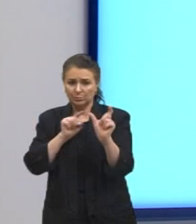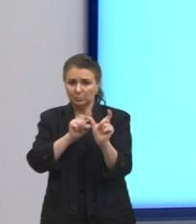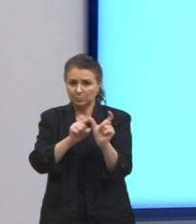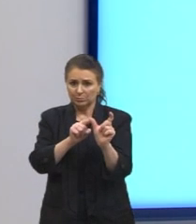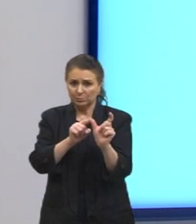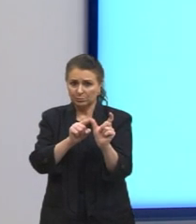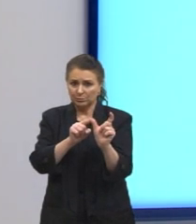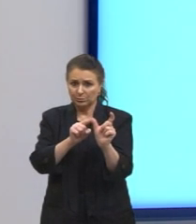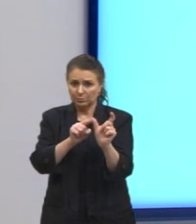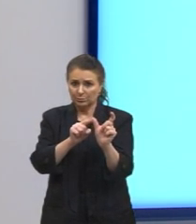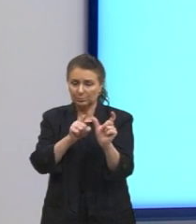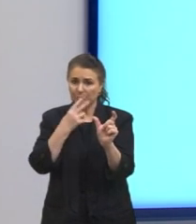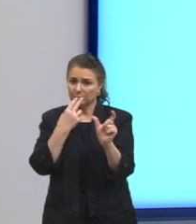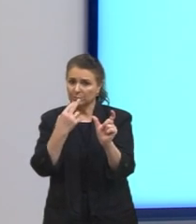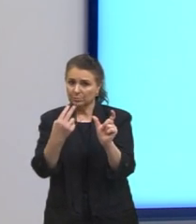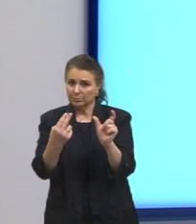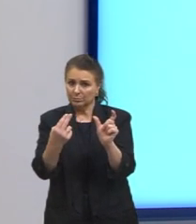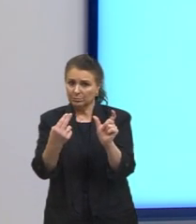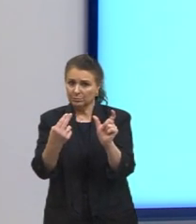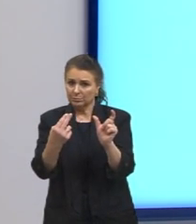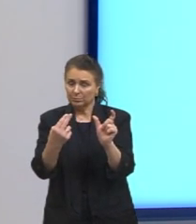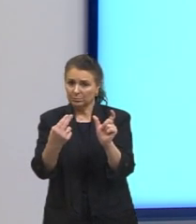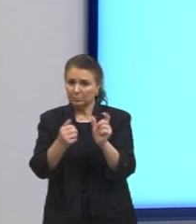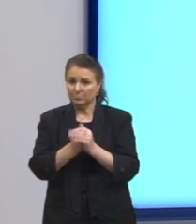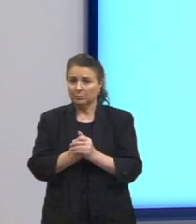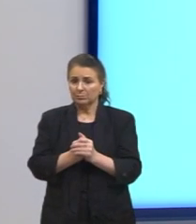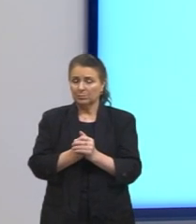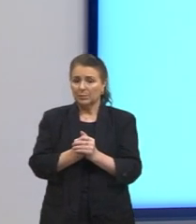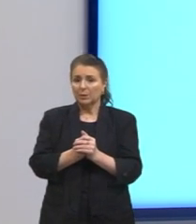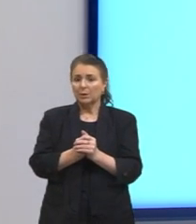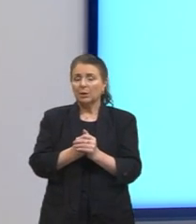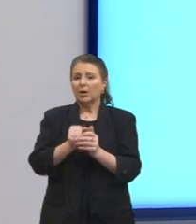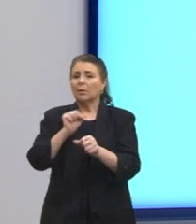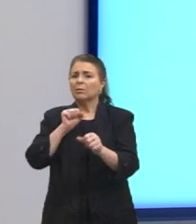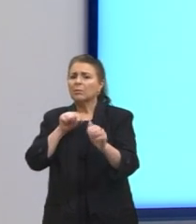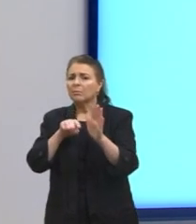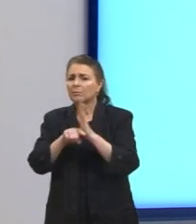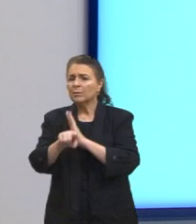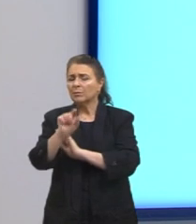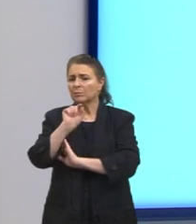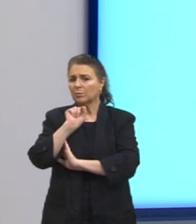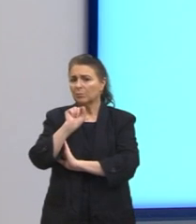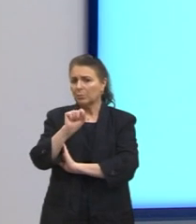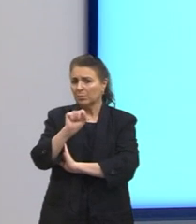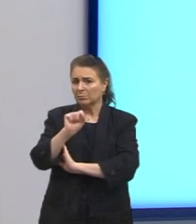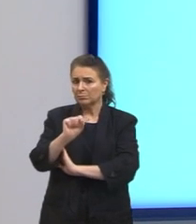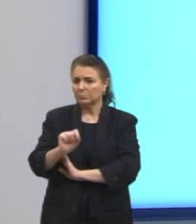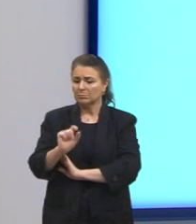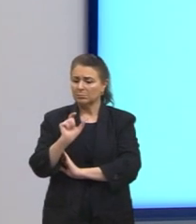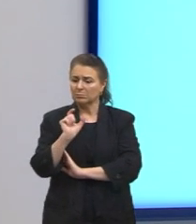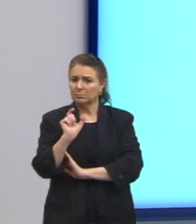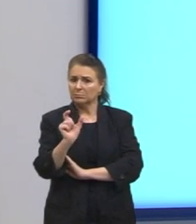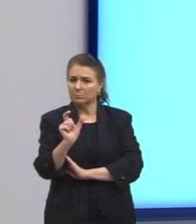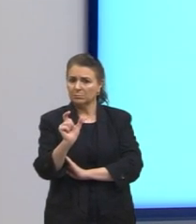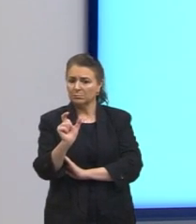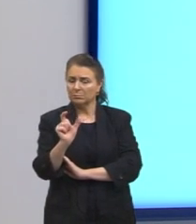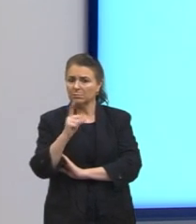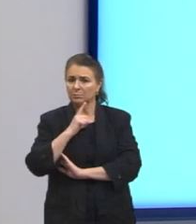traduzir para vocês, ressalta que, bom, ele está me perguntando sobre esta palavrinha aqui do final,